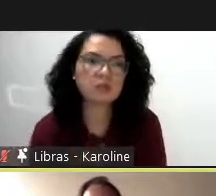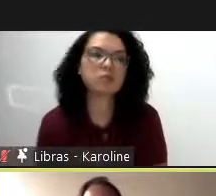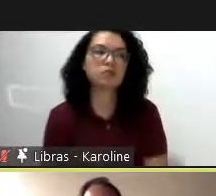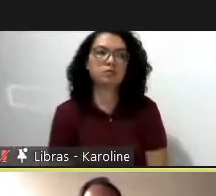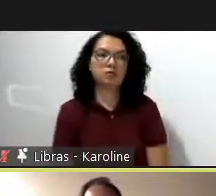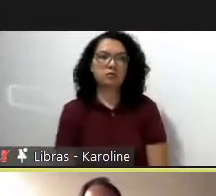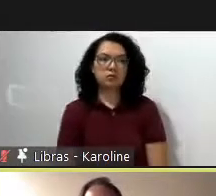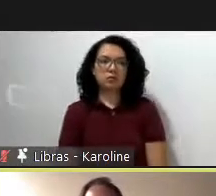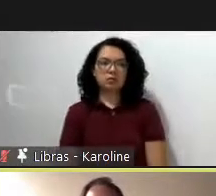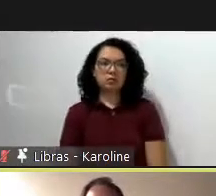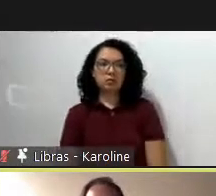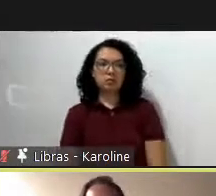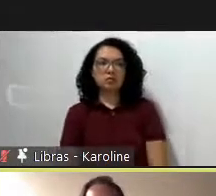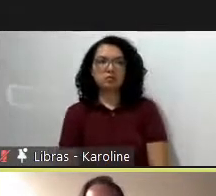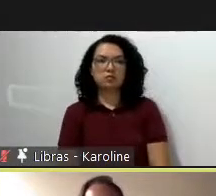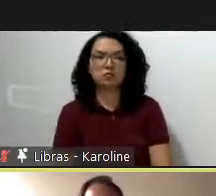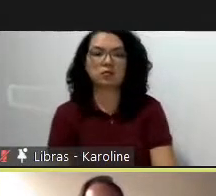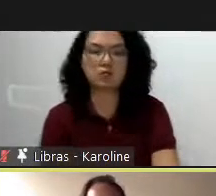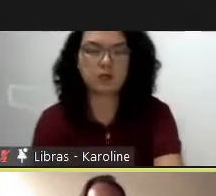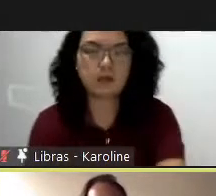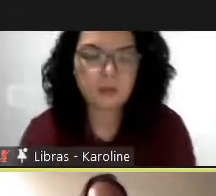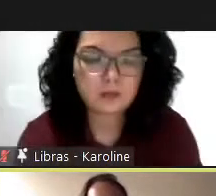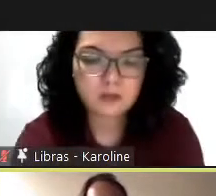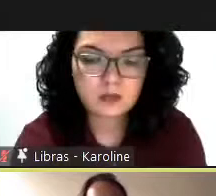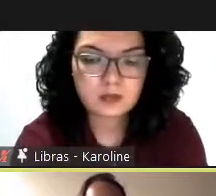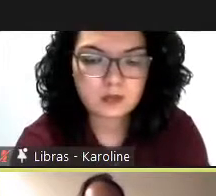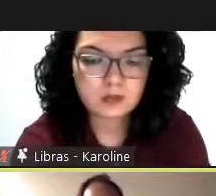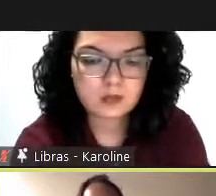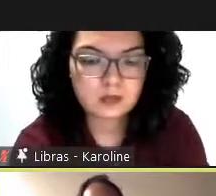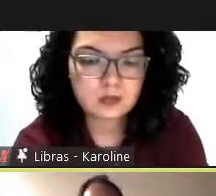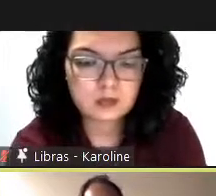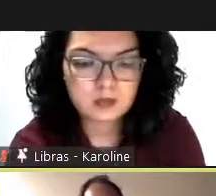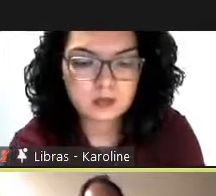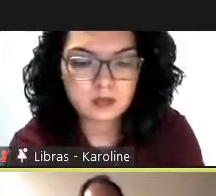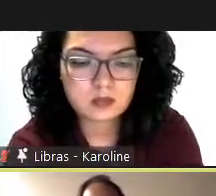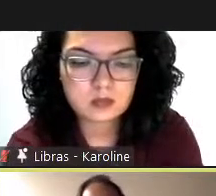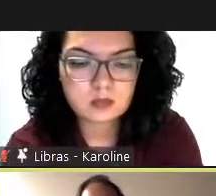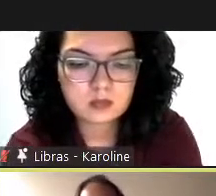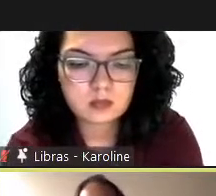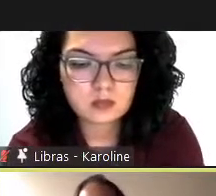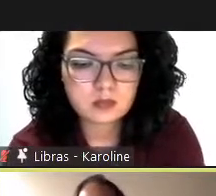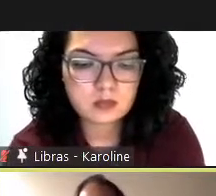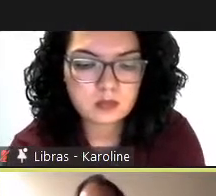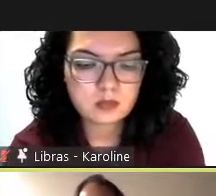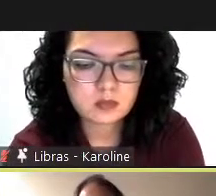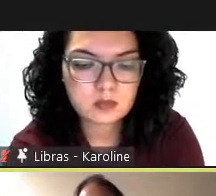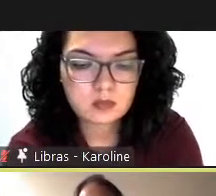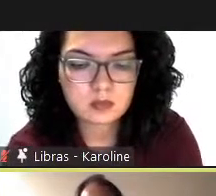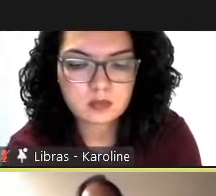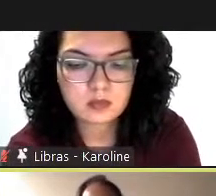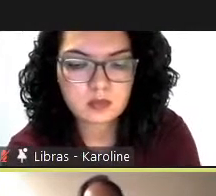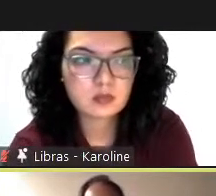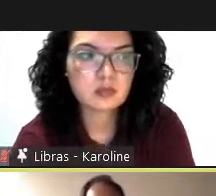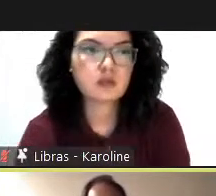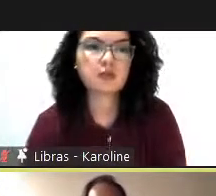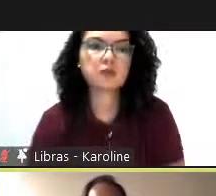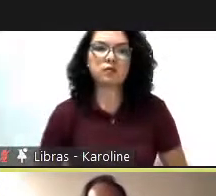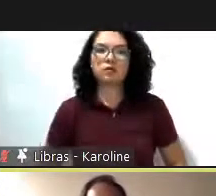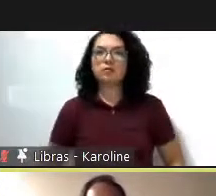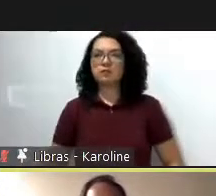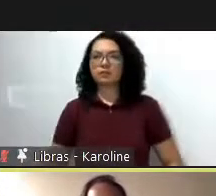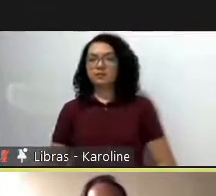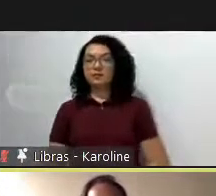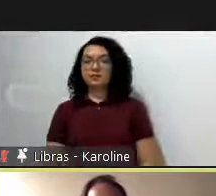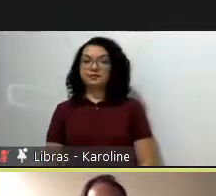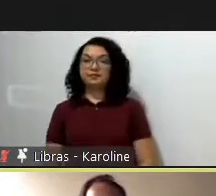tem como objetivo visibilizar o que às vezes as palavras não describen ou talvez não podemos ver. Este